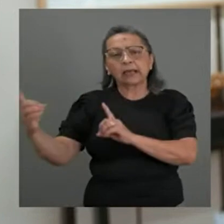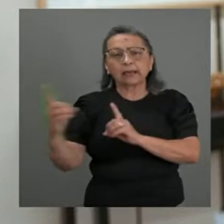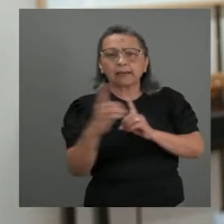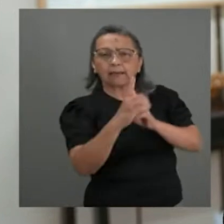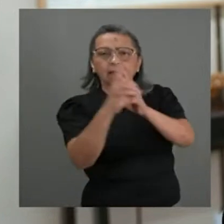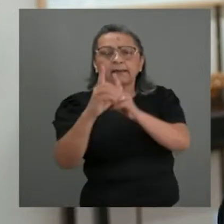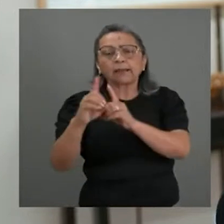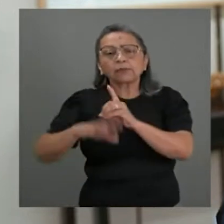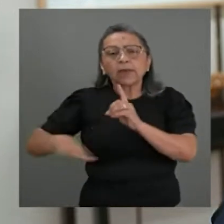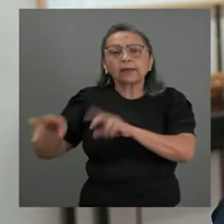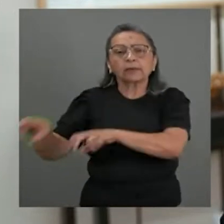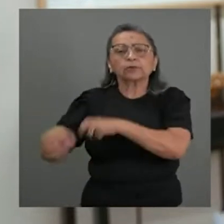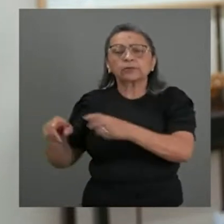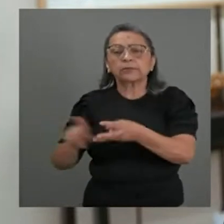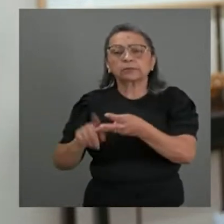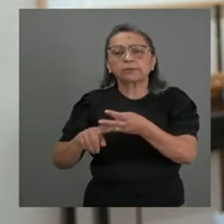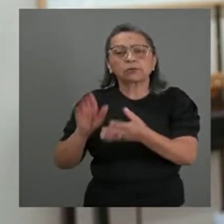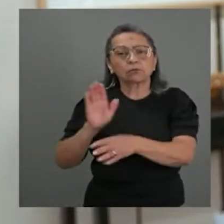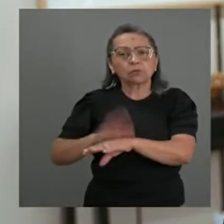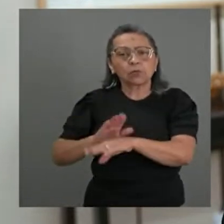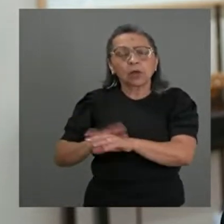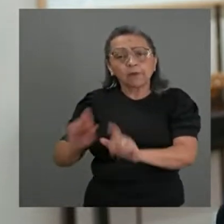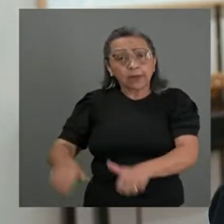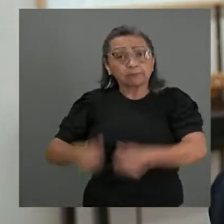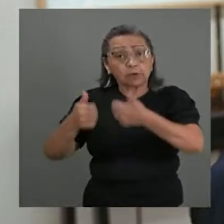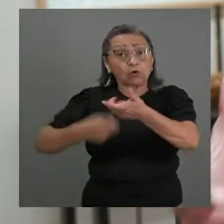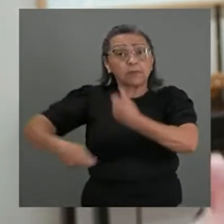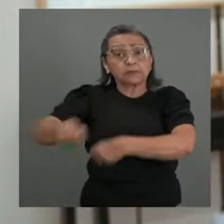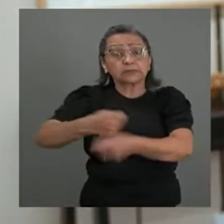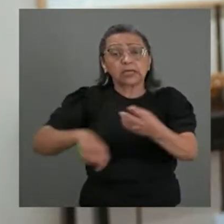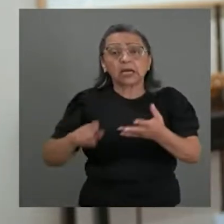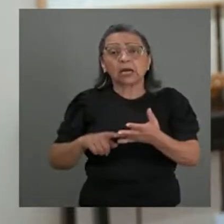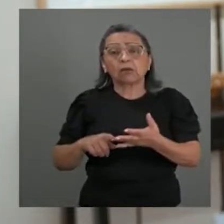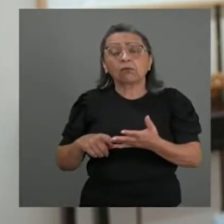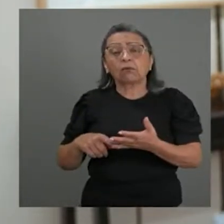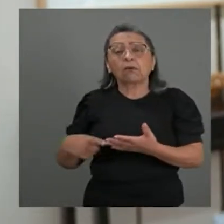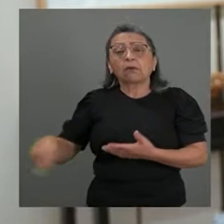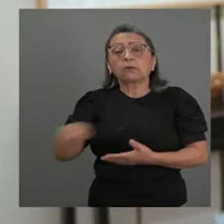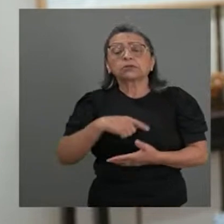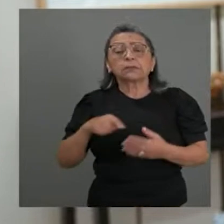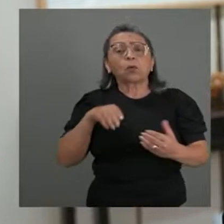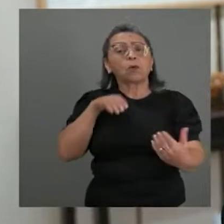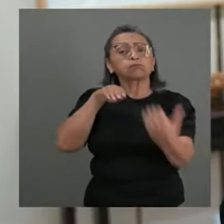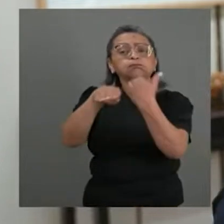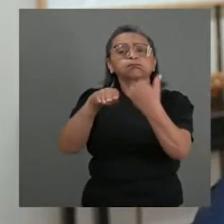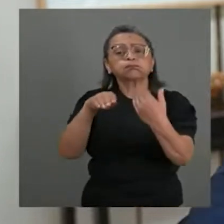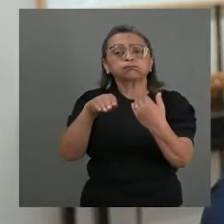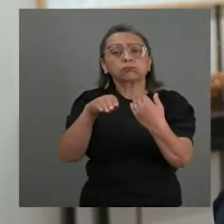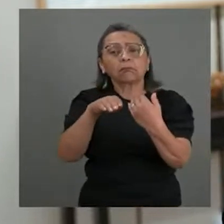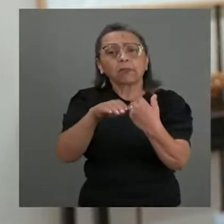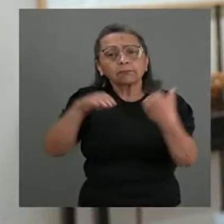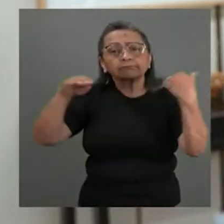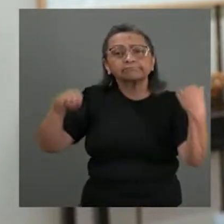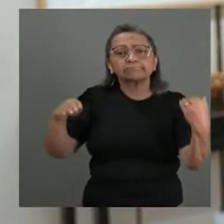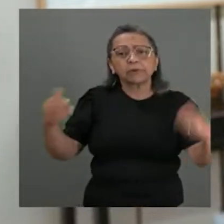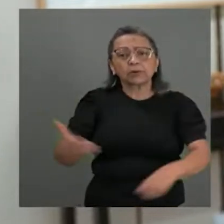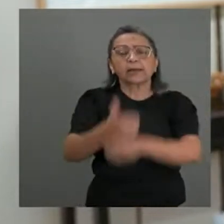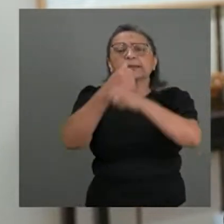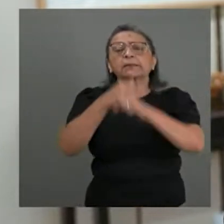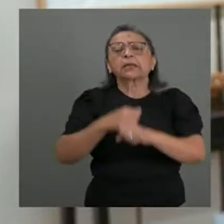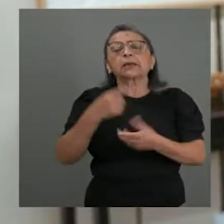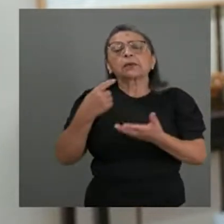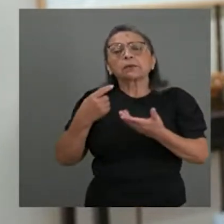agricultura, estabelecimentos comerciais, desobstrução de rodovias, deslocamento de